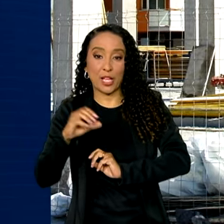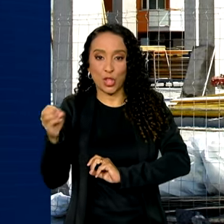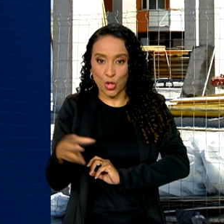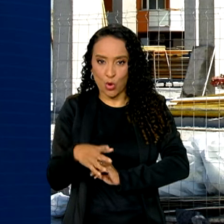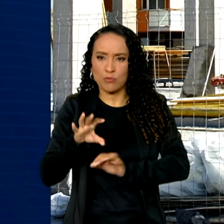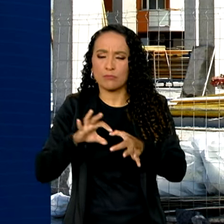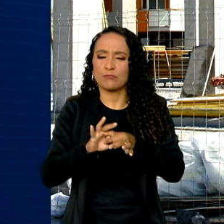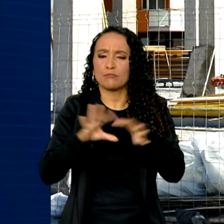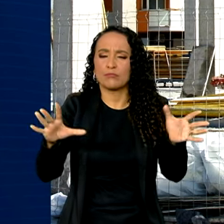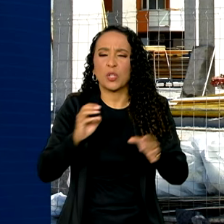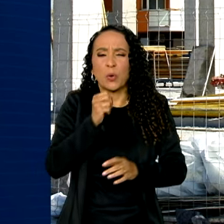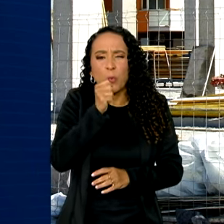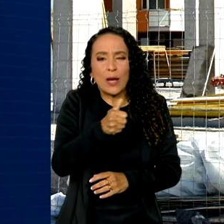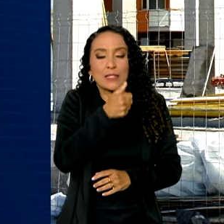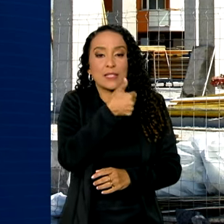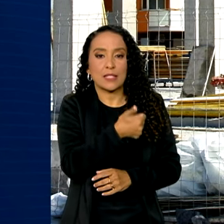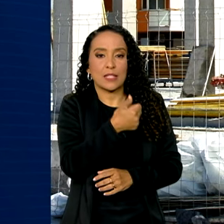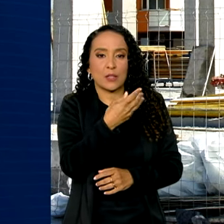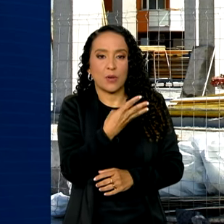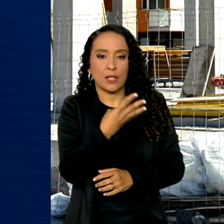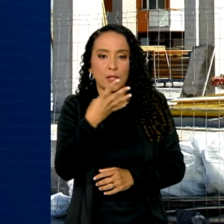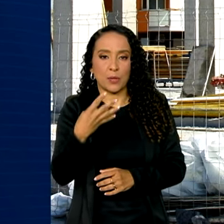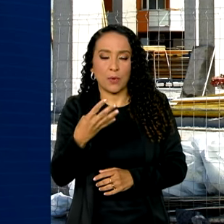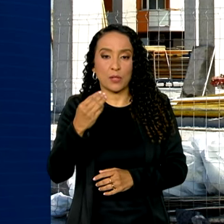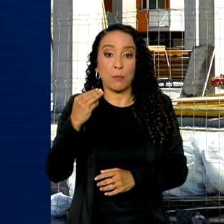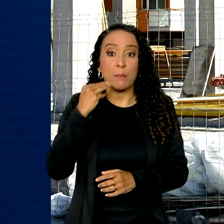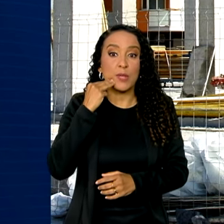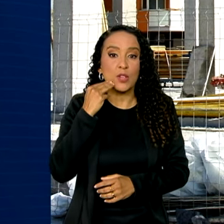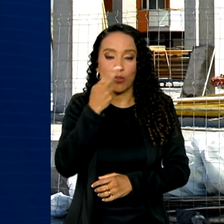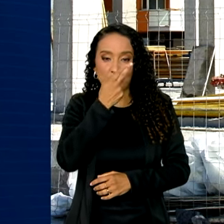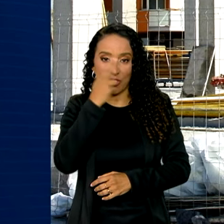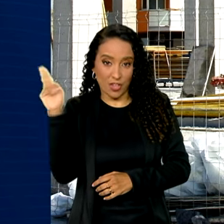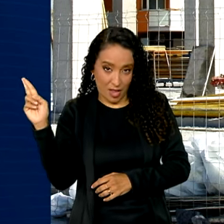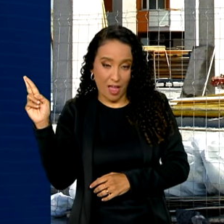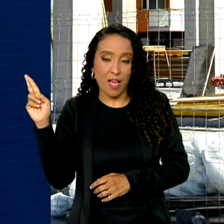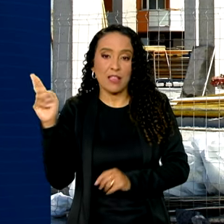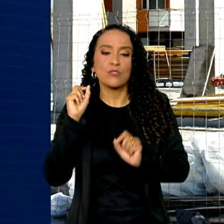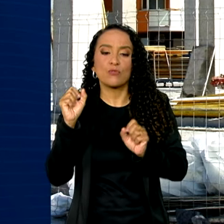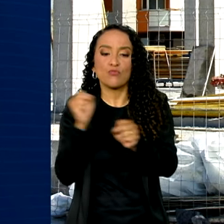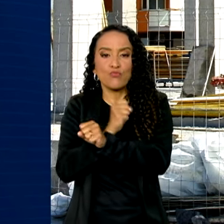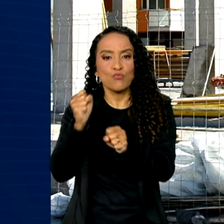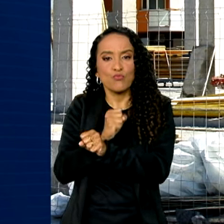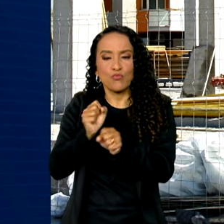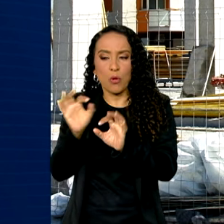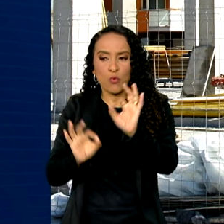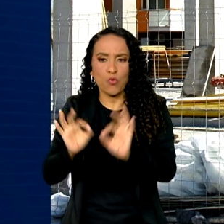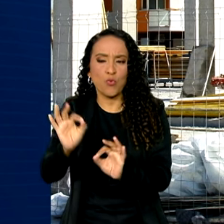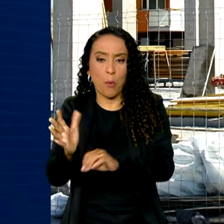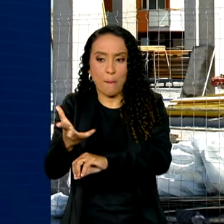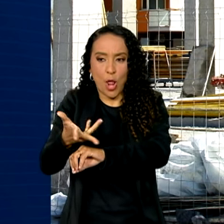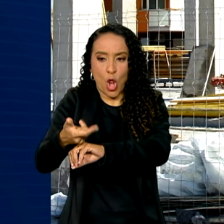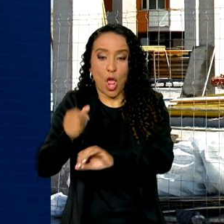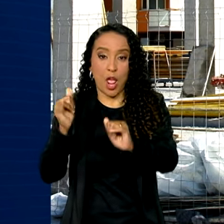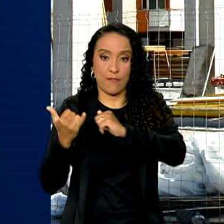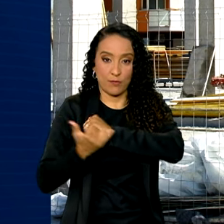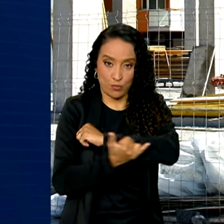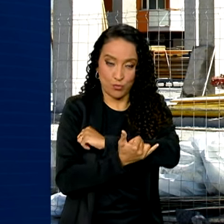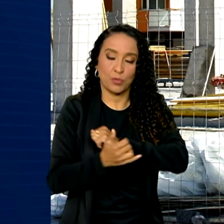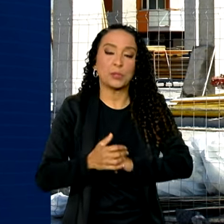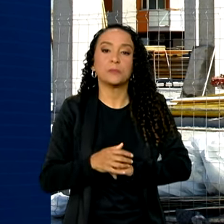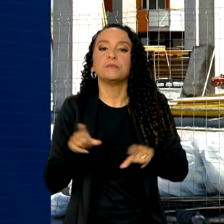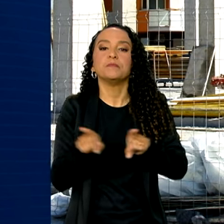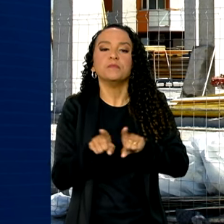disponibilizar quase 144 milhões de reais para obras de melhoria na infraestrutura.